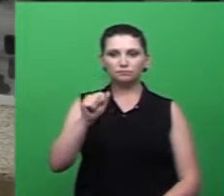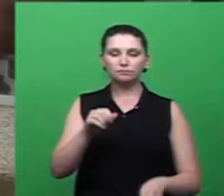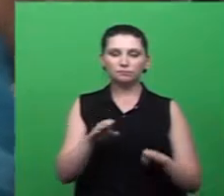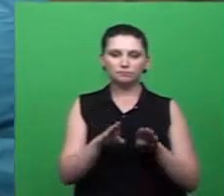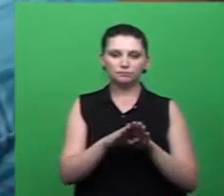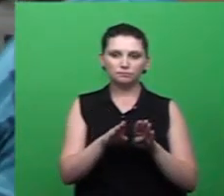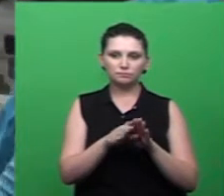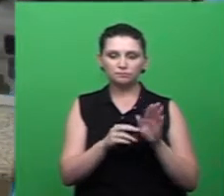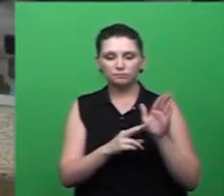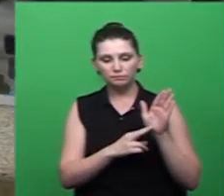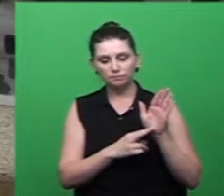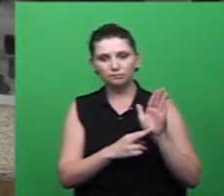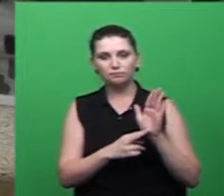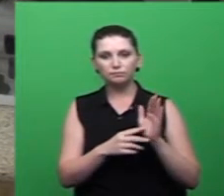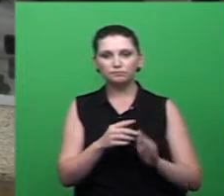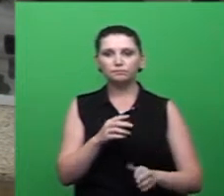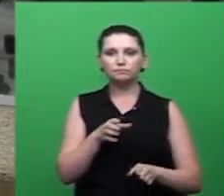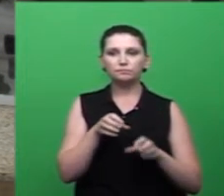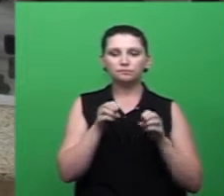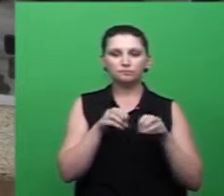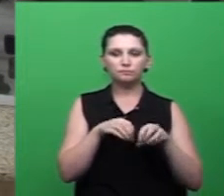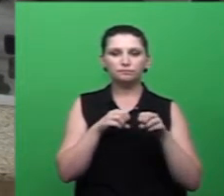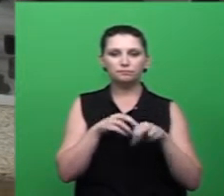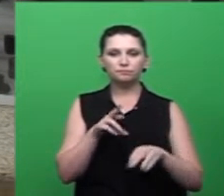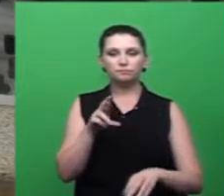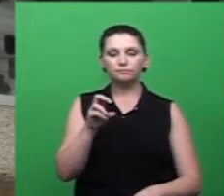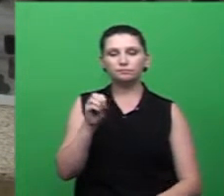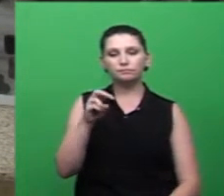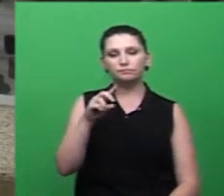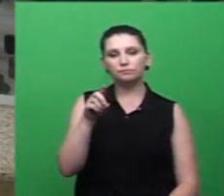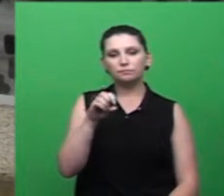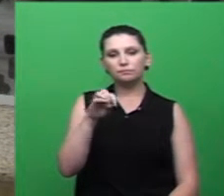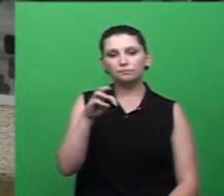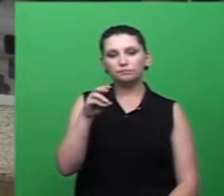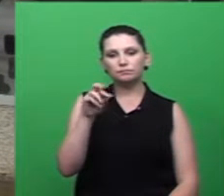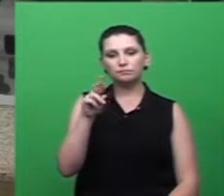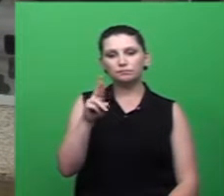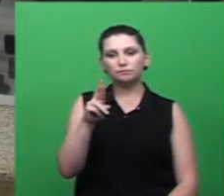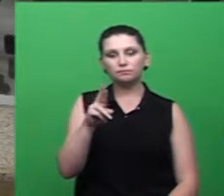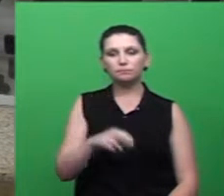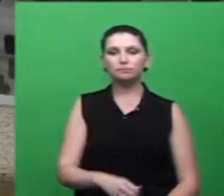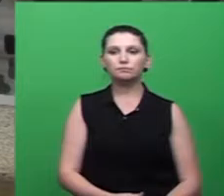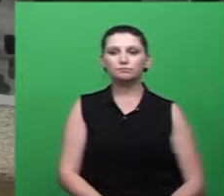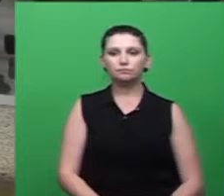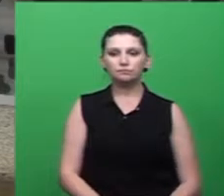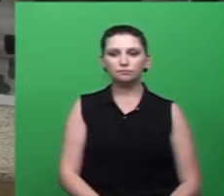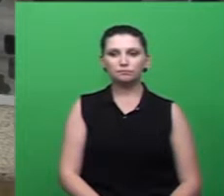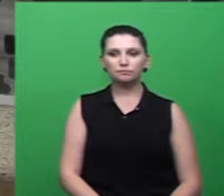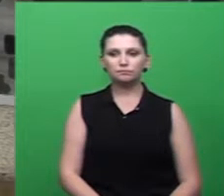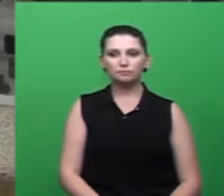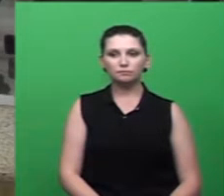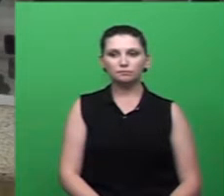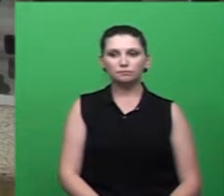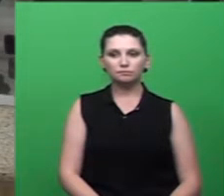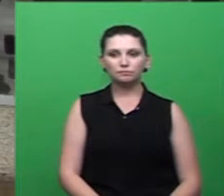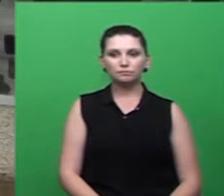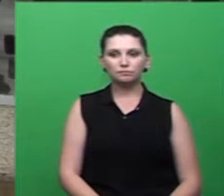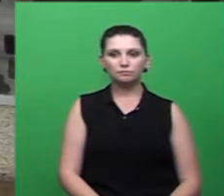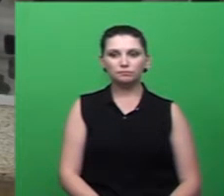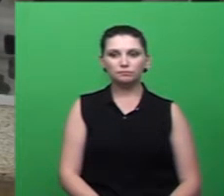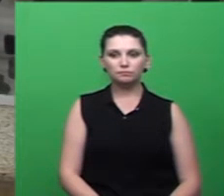Educação, senhor Rosemar Denes. Bom, esse convite, esse requerimento,